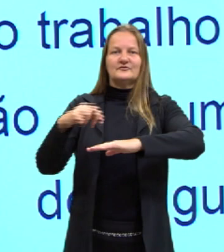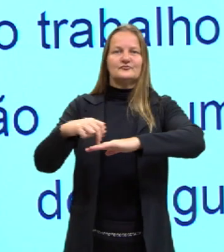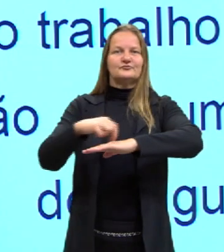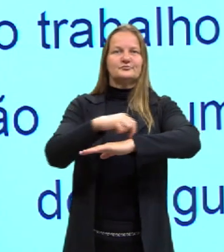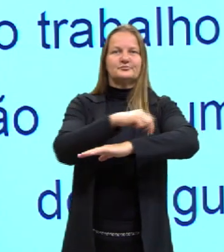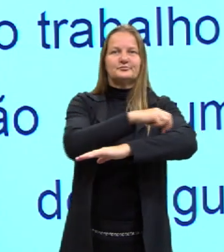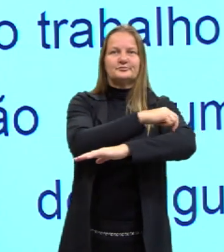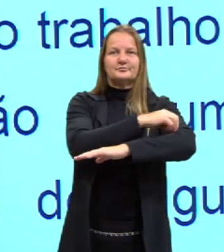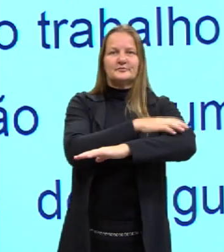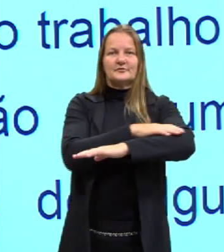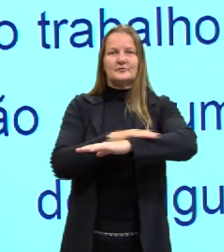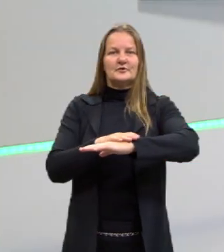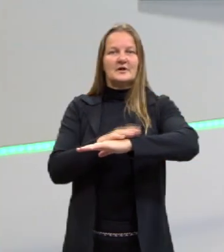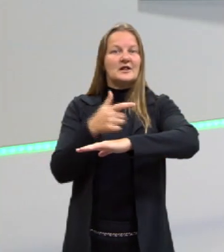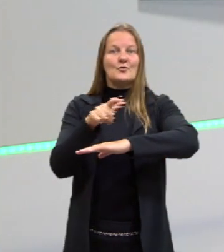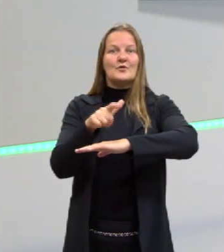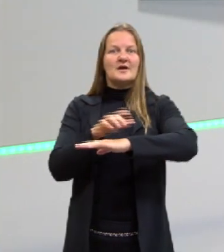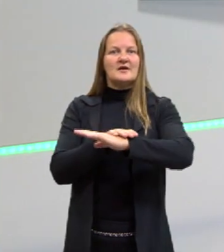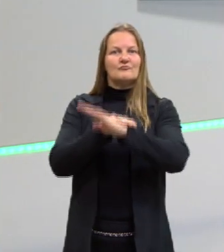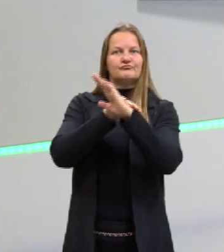contra a força da gravidade.